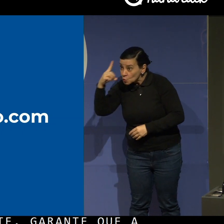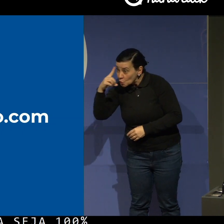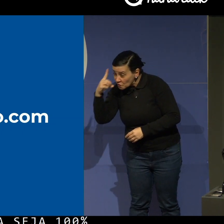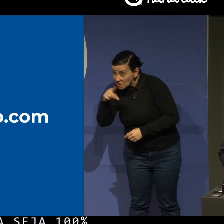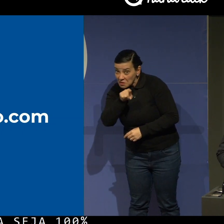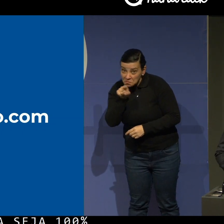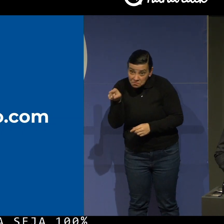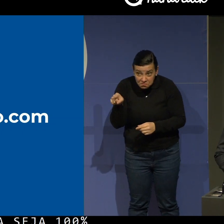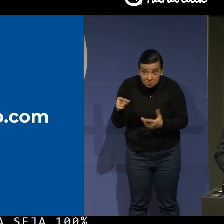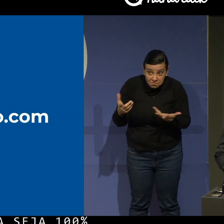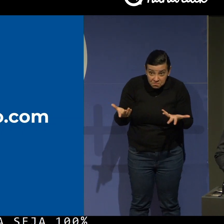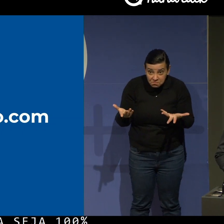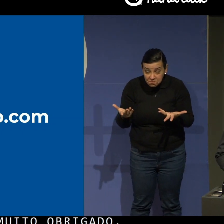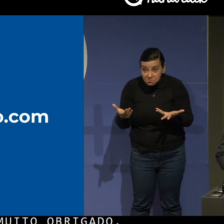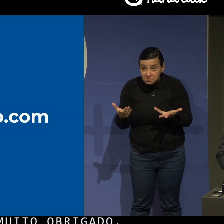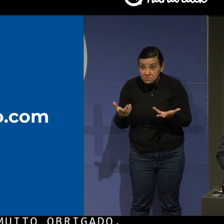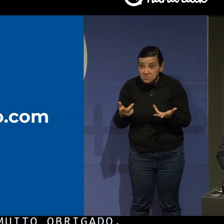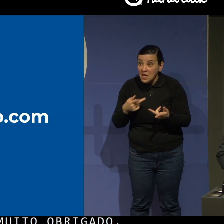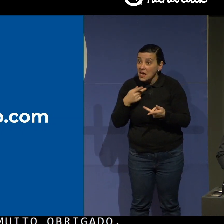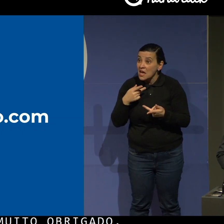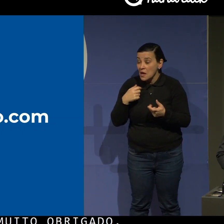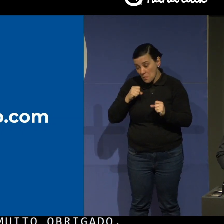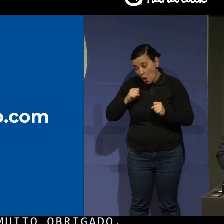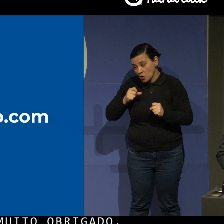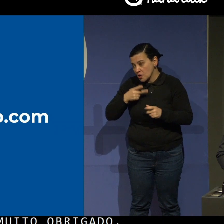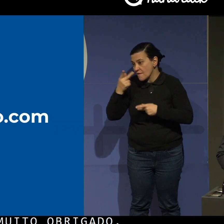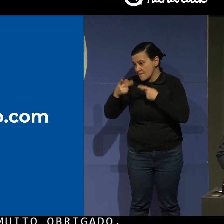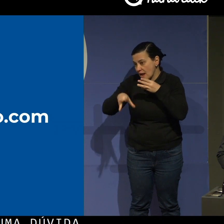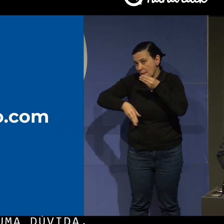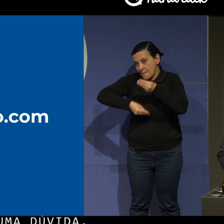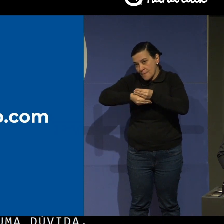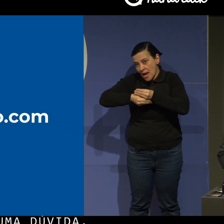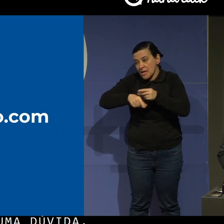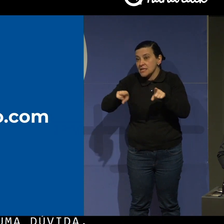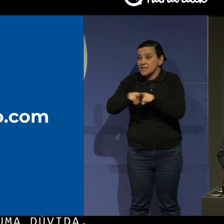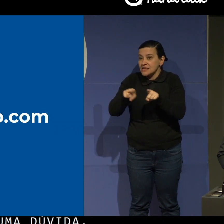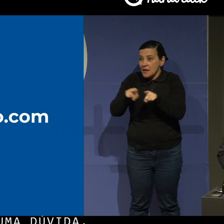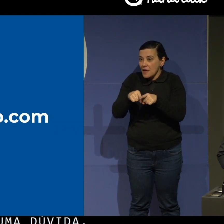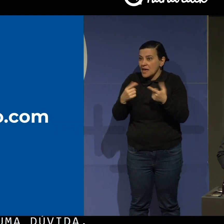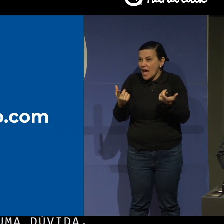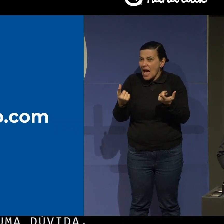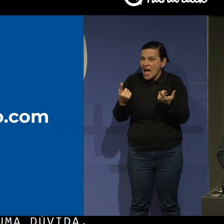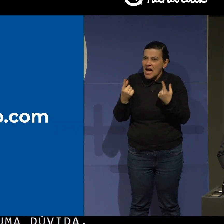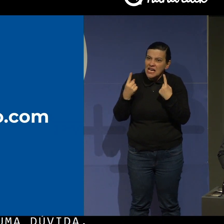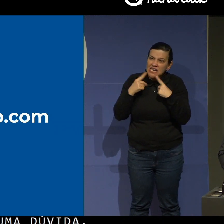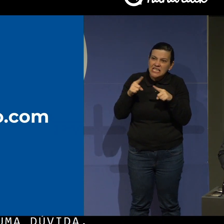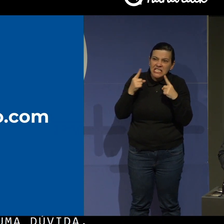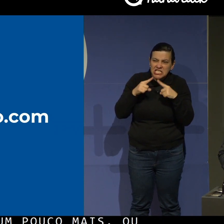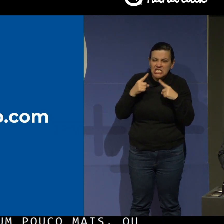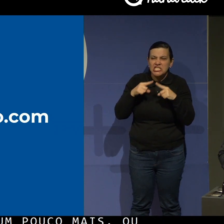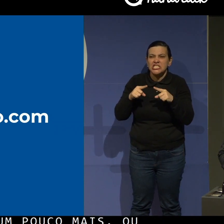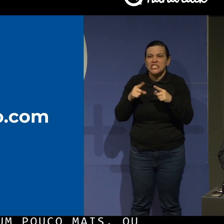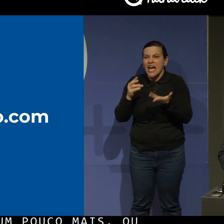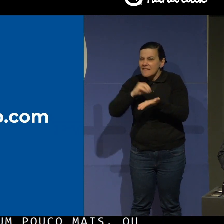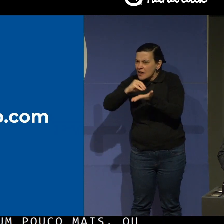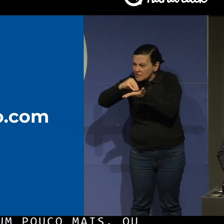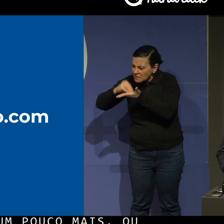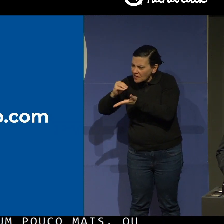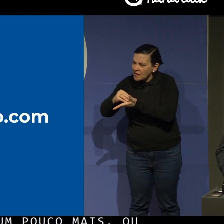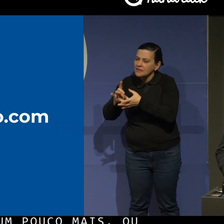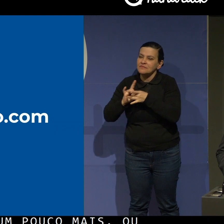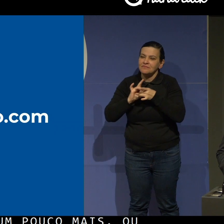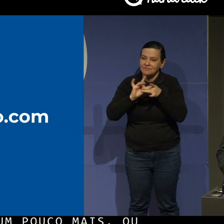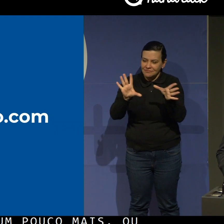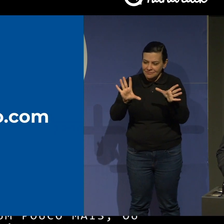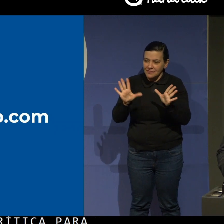precisem falar um pouco mais ou tenham alguma crítica para fazer, tipo, ah, esse pedaço não está acessível, está faltando isso, por